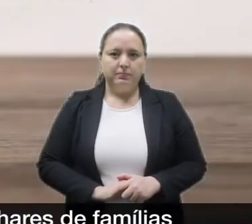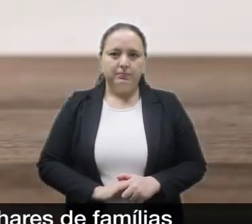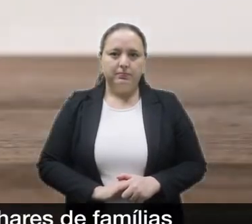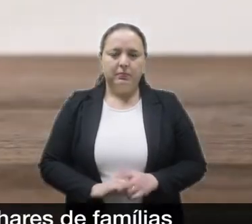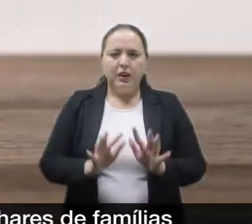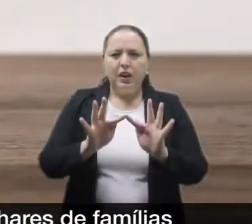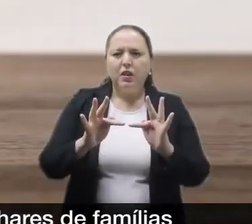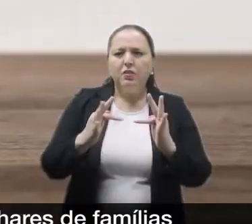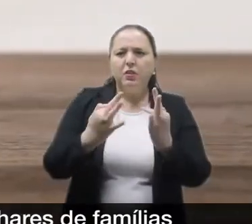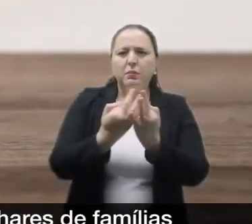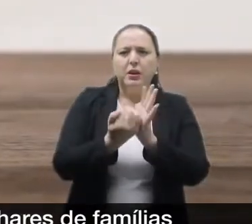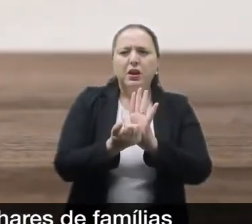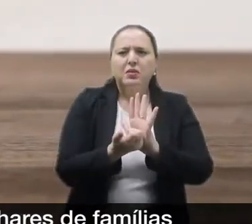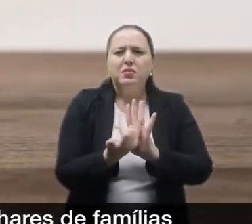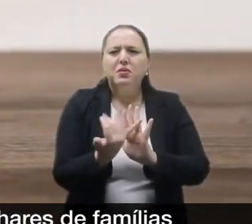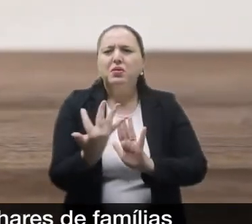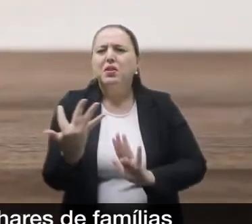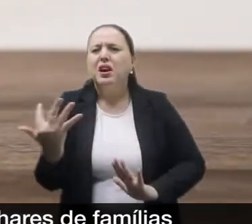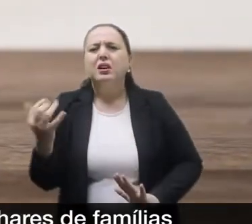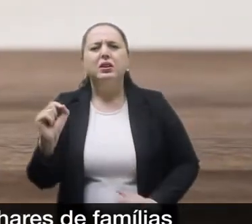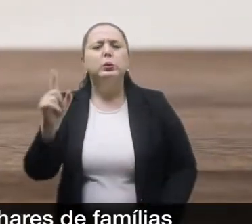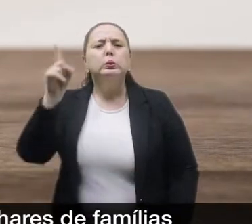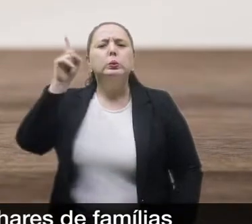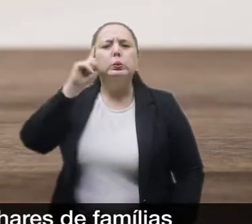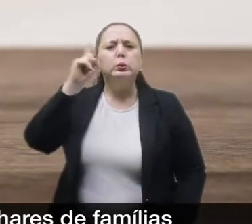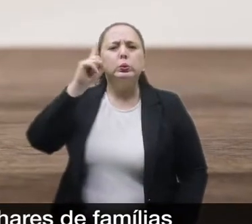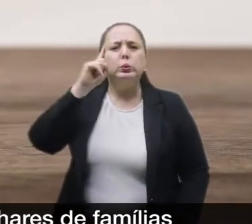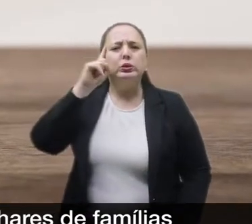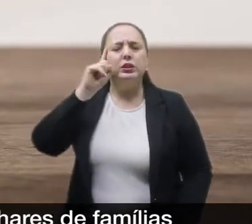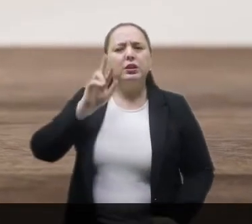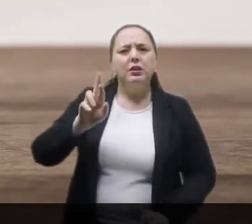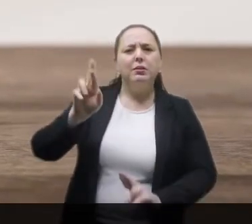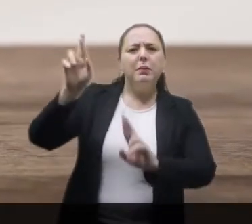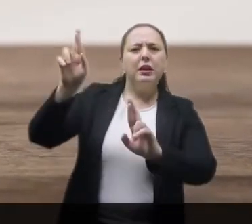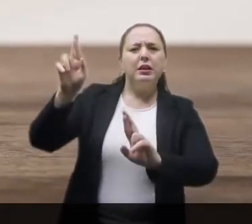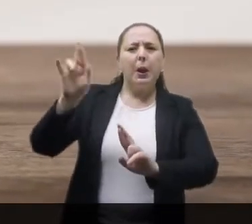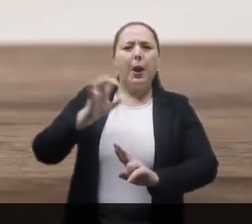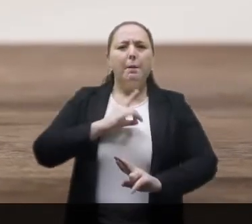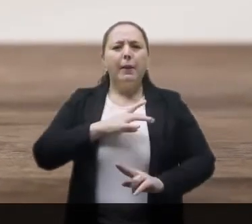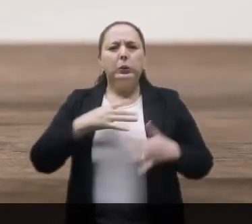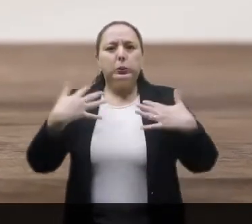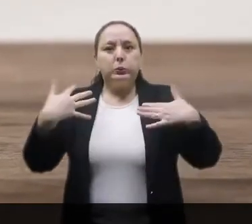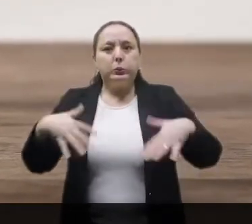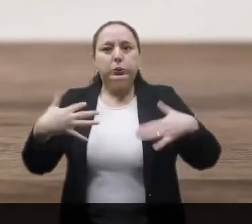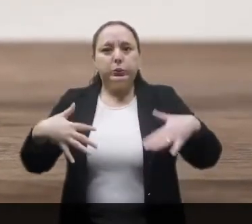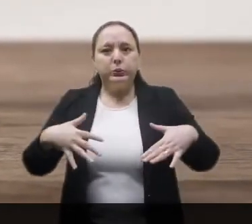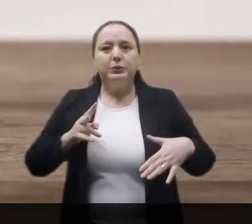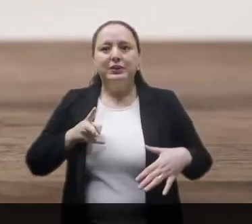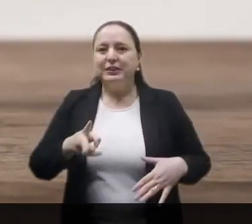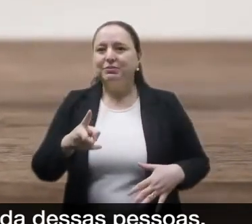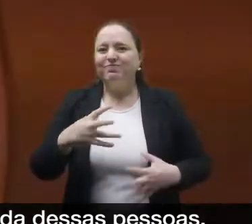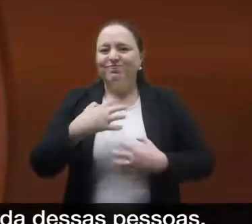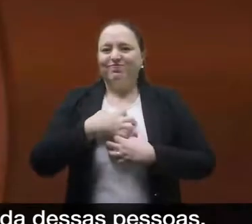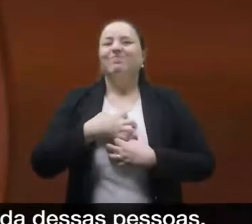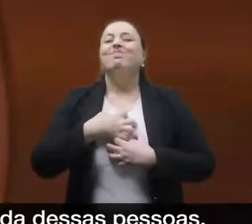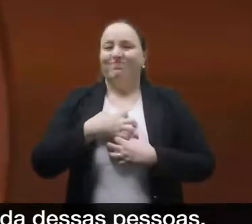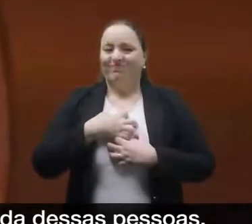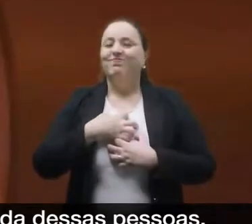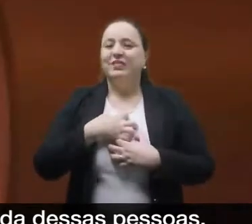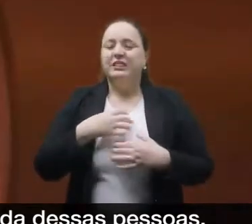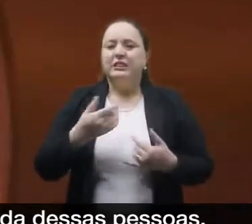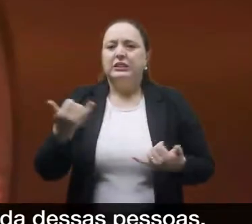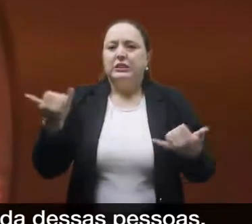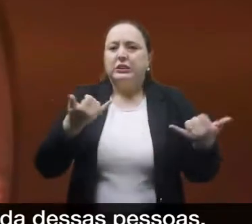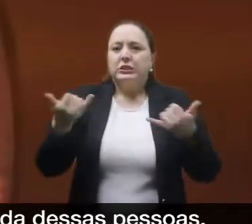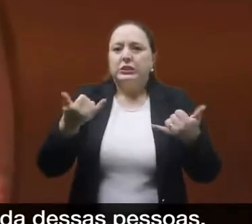Entre esperança e desespero, todos os dias milhares de famílias vivem uma busca incessante. E a ausência de